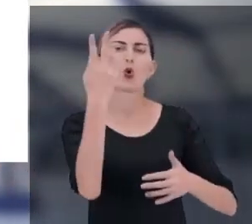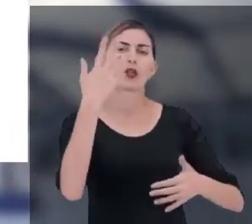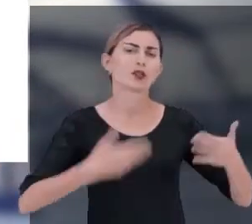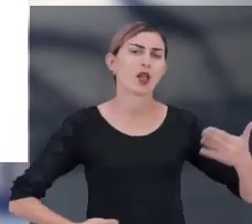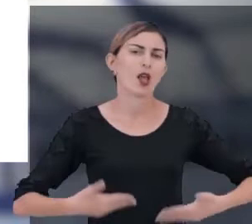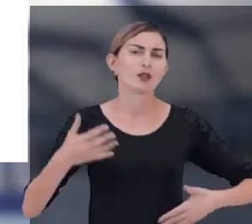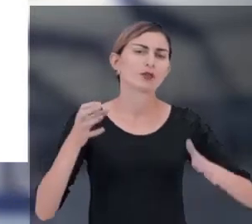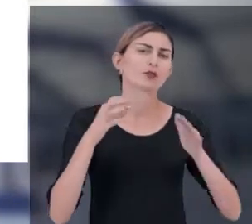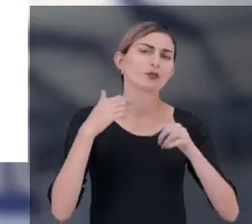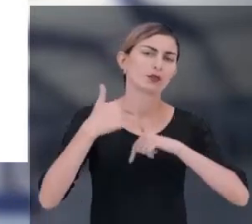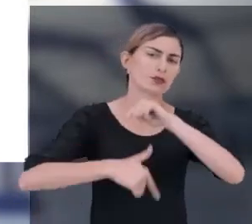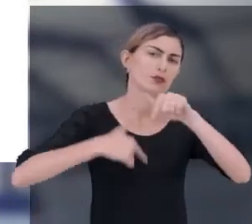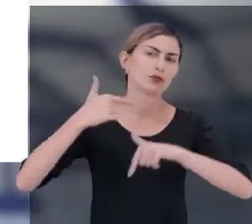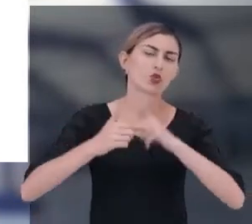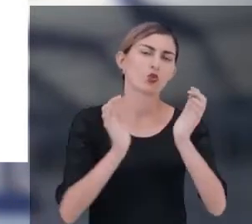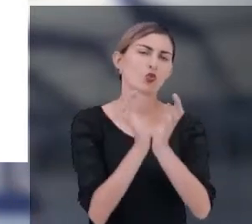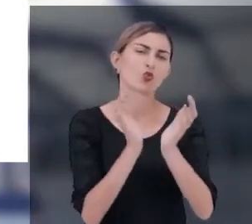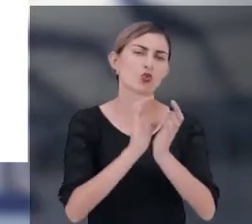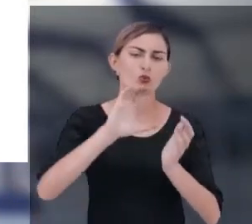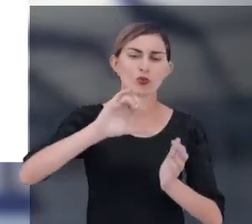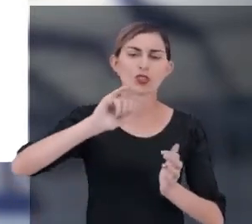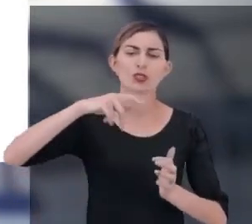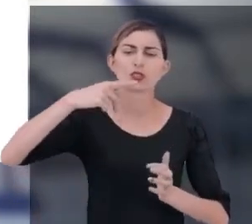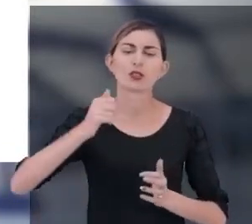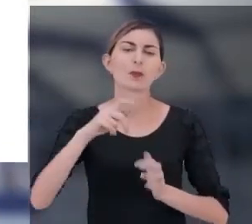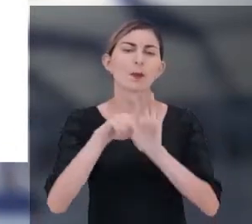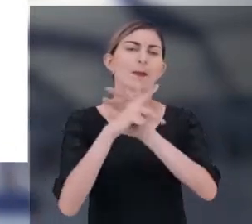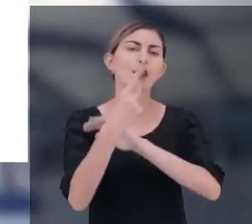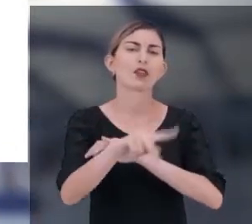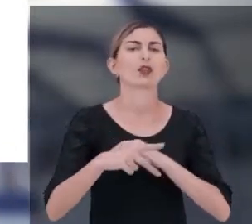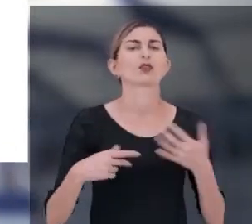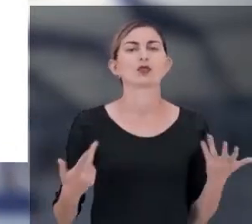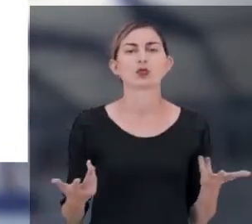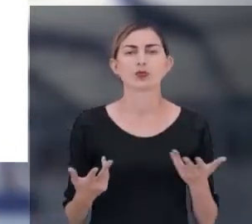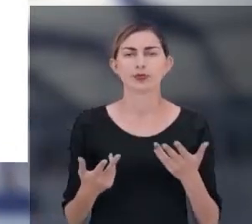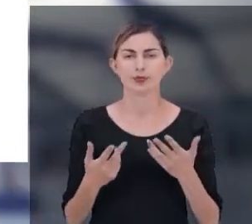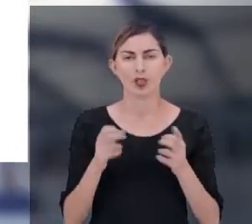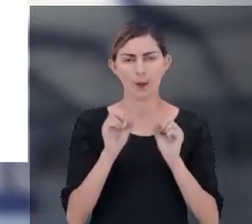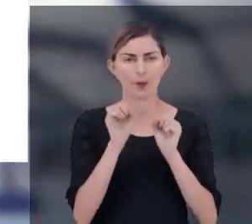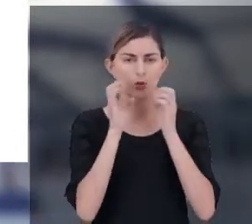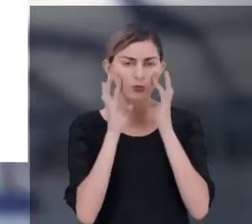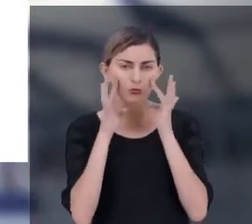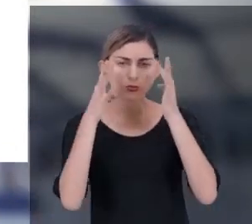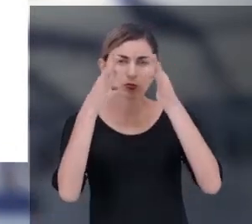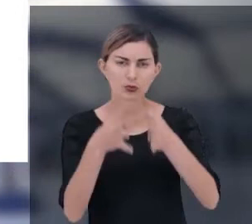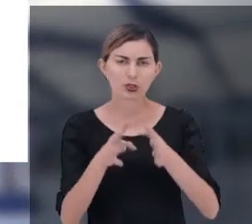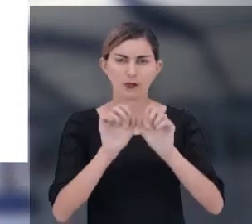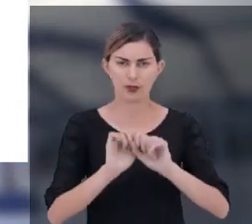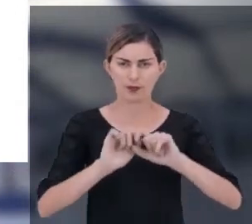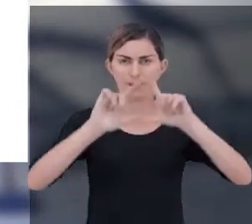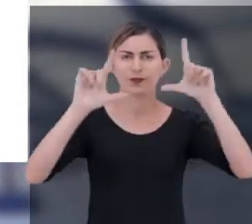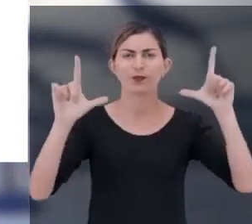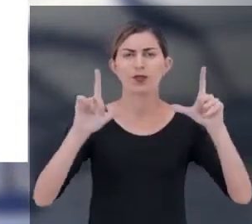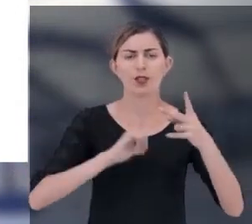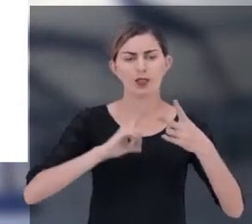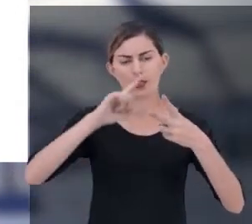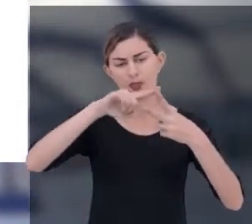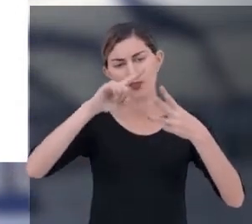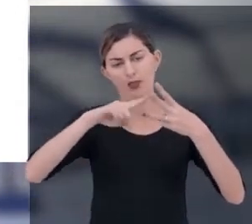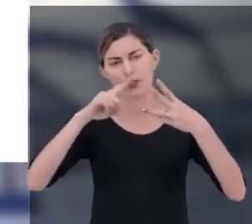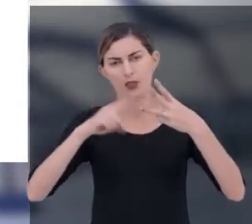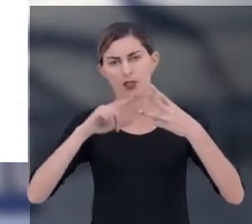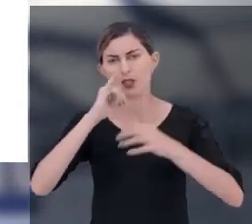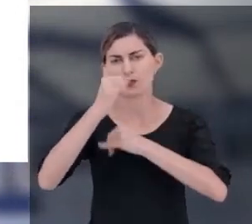quantidade de funcionários e o grupo da SIPA a qual ela pertence. Vocês podem observar em tela que essas